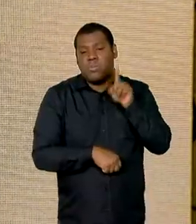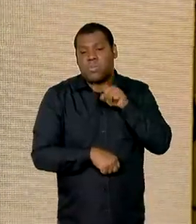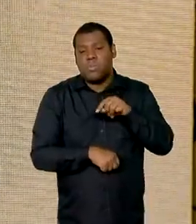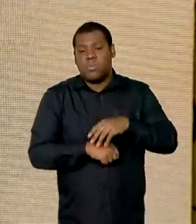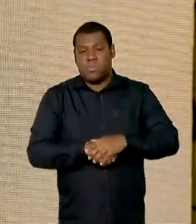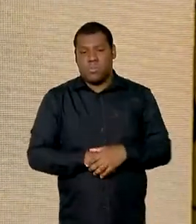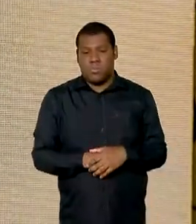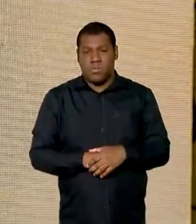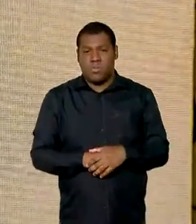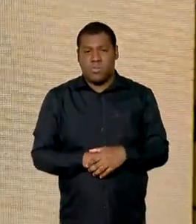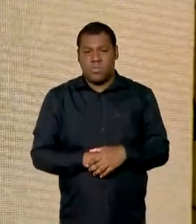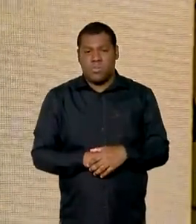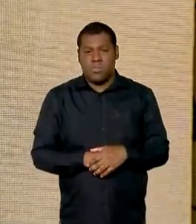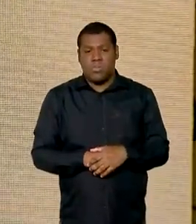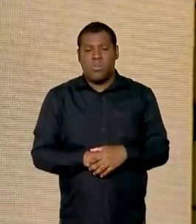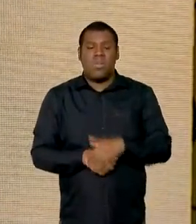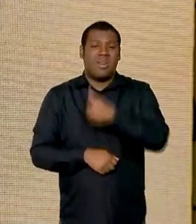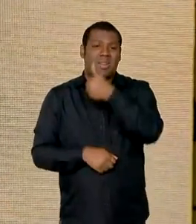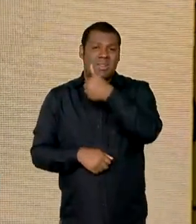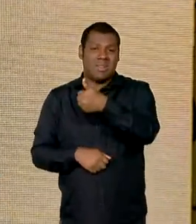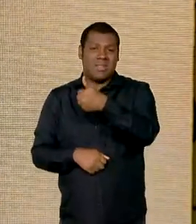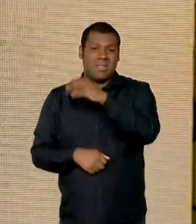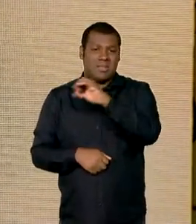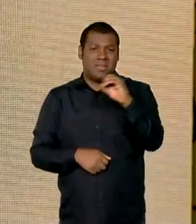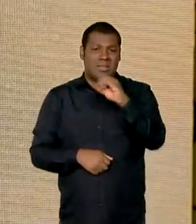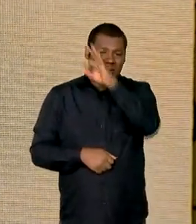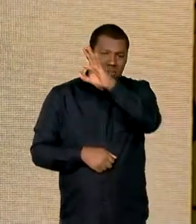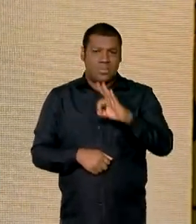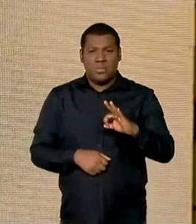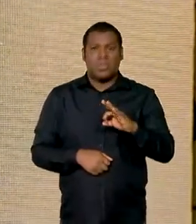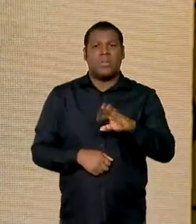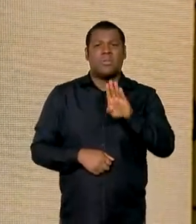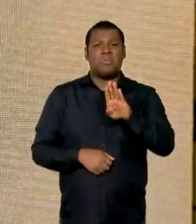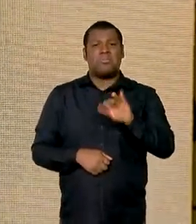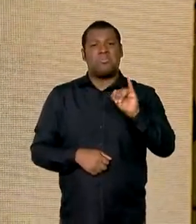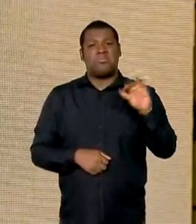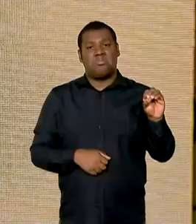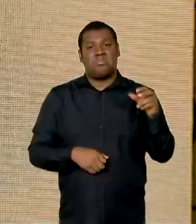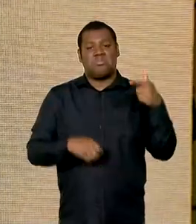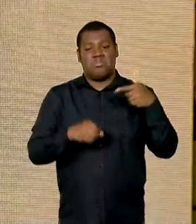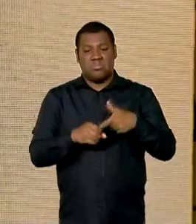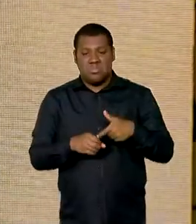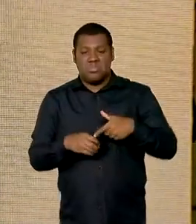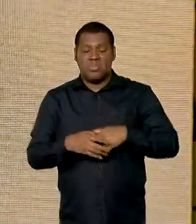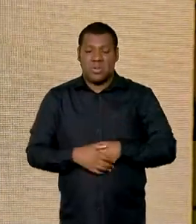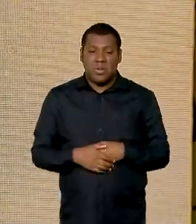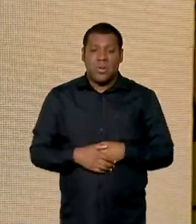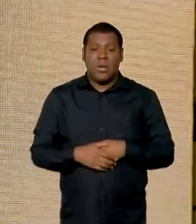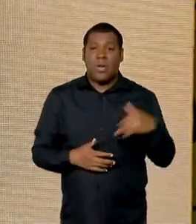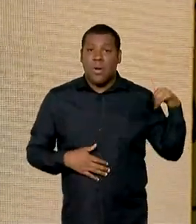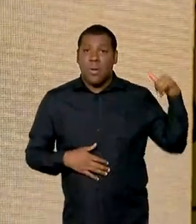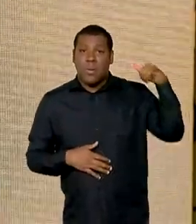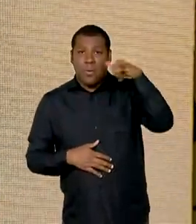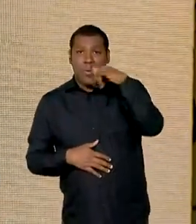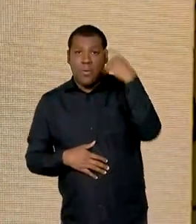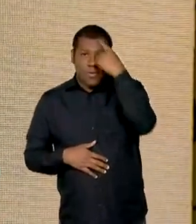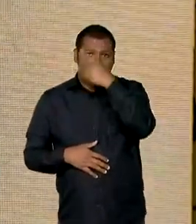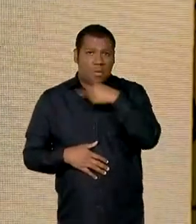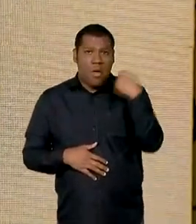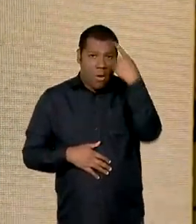787, 100% biocombustível. Oito horas de voo, um voo experimental.